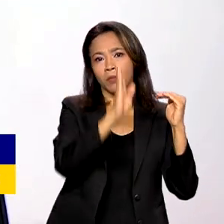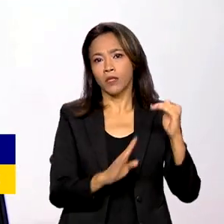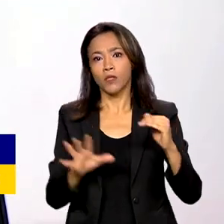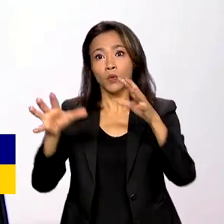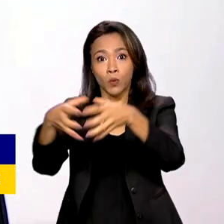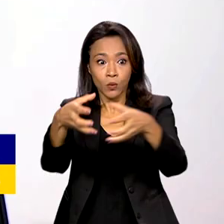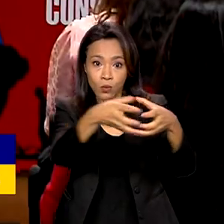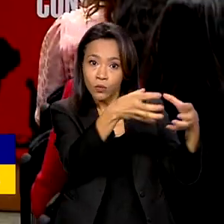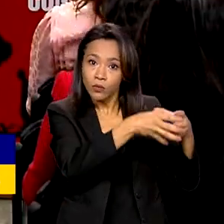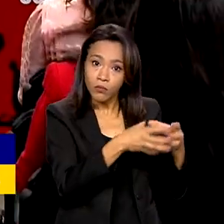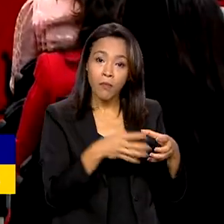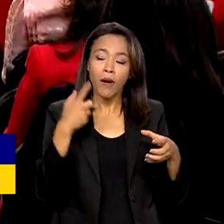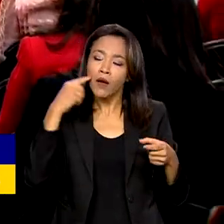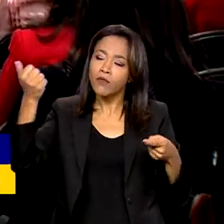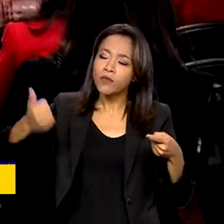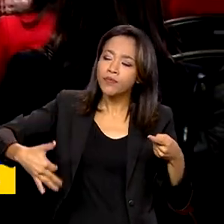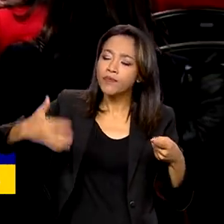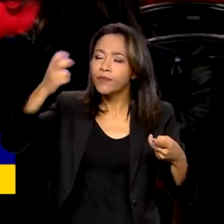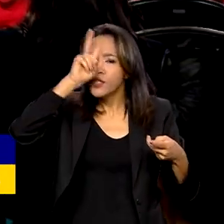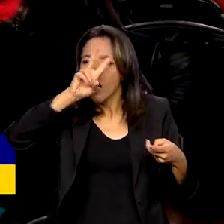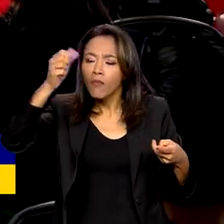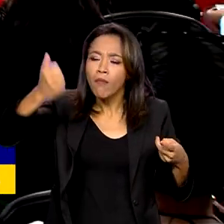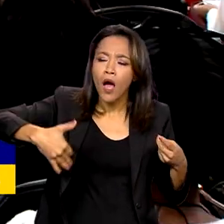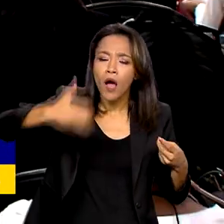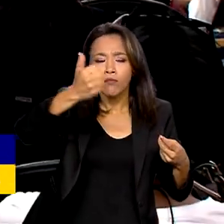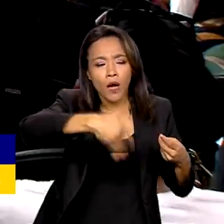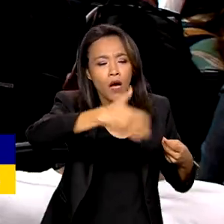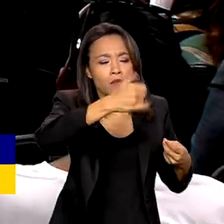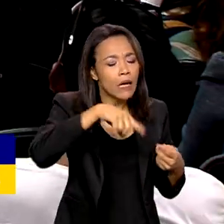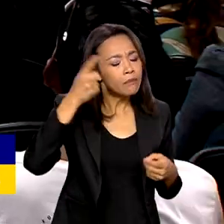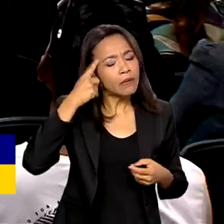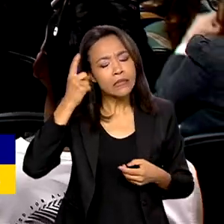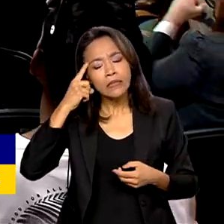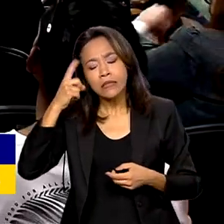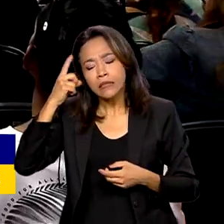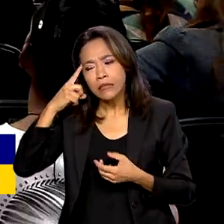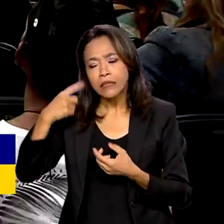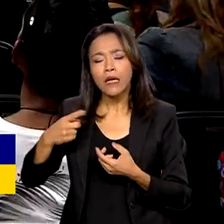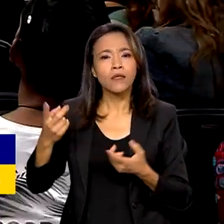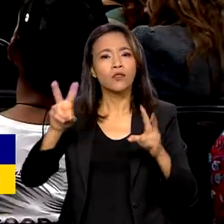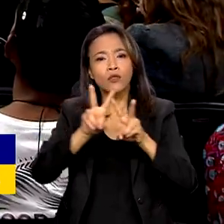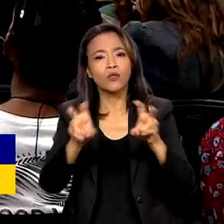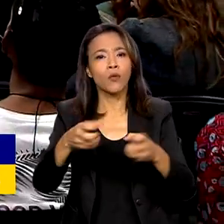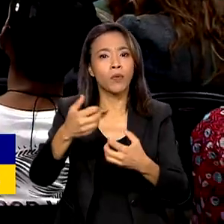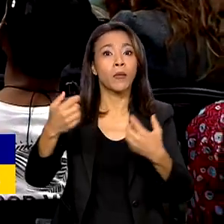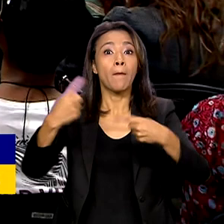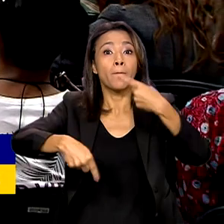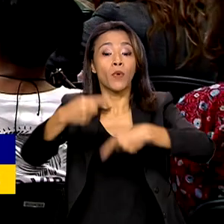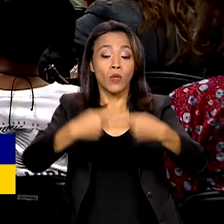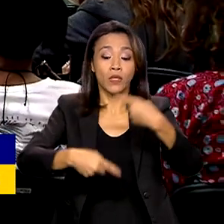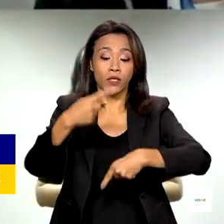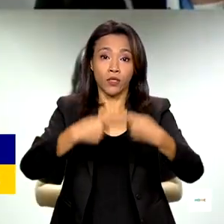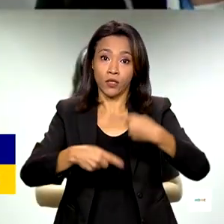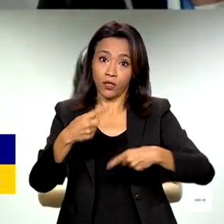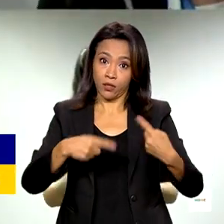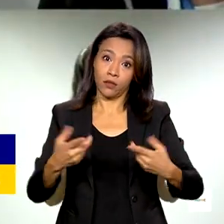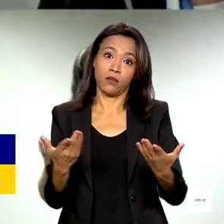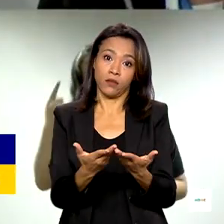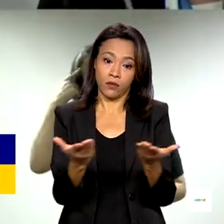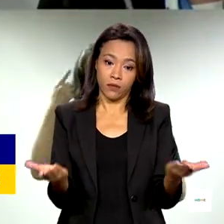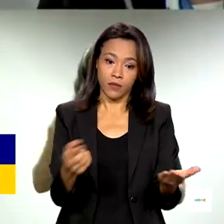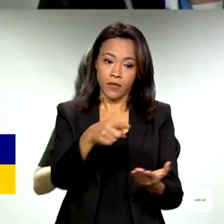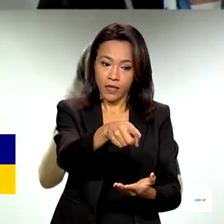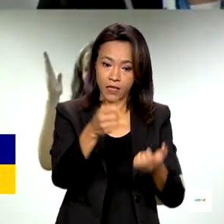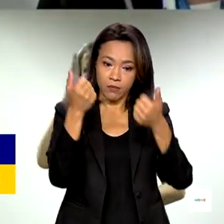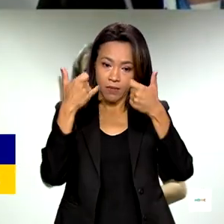para ouvir relatos e pensar políticas públicas para refugiados no país. E pensar a questão de migração hoje no